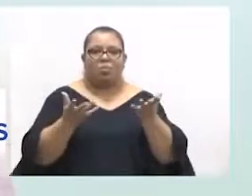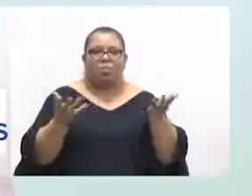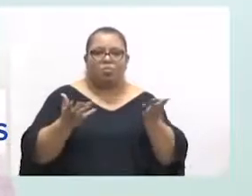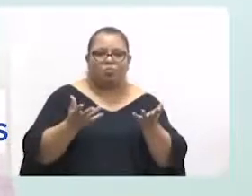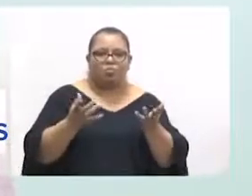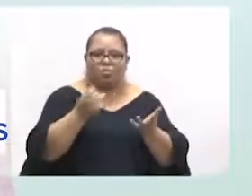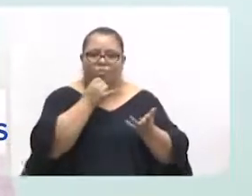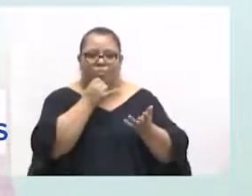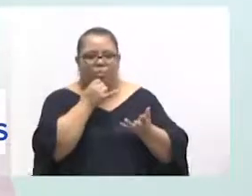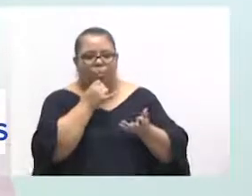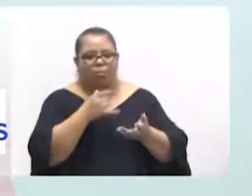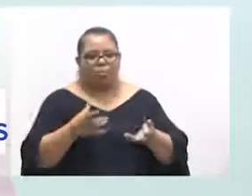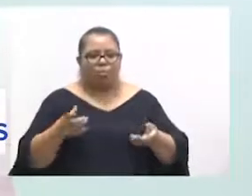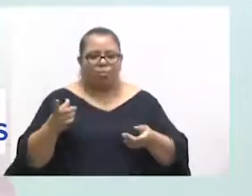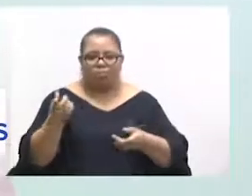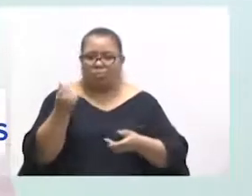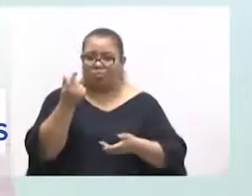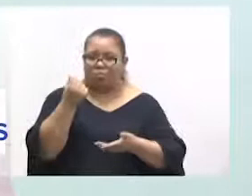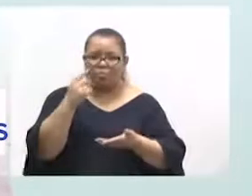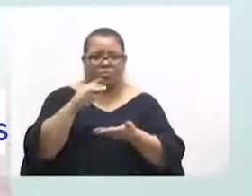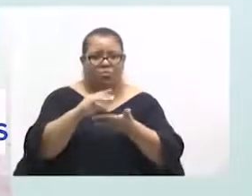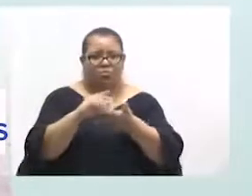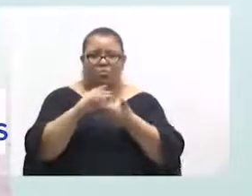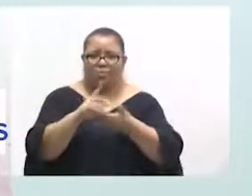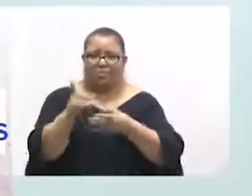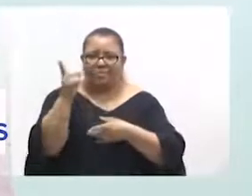e muitas vezes o dinheiro também não chega.